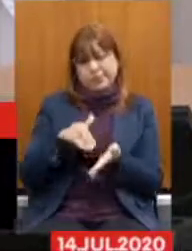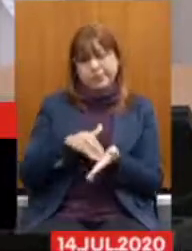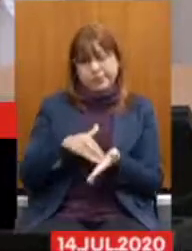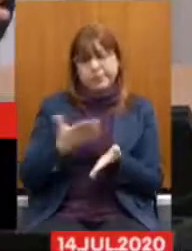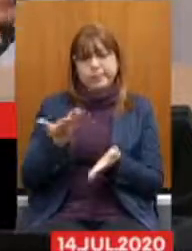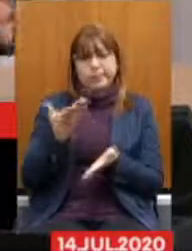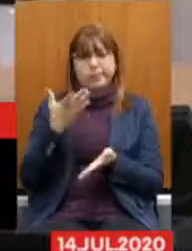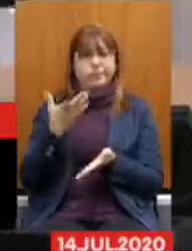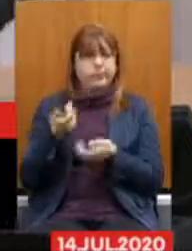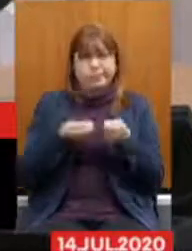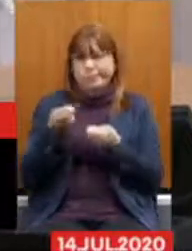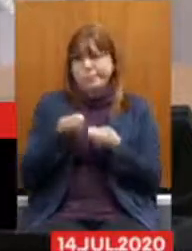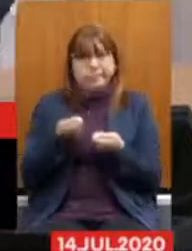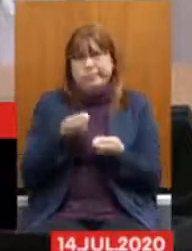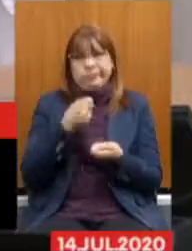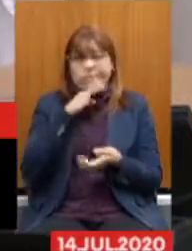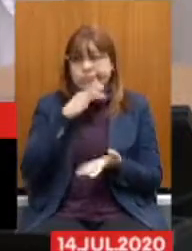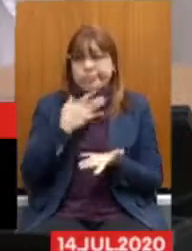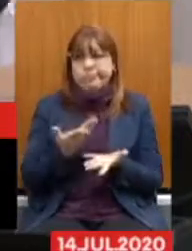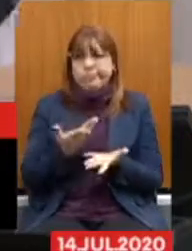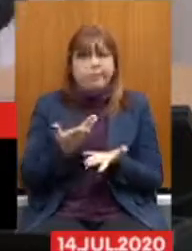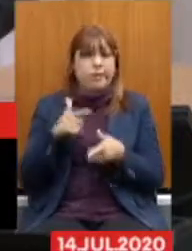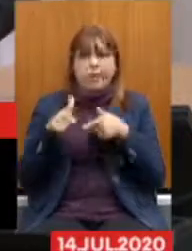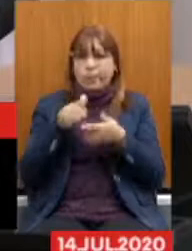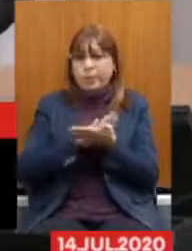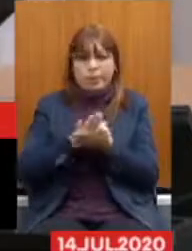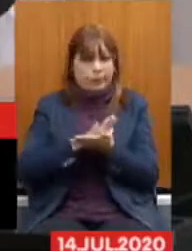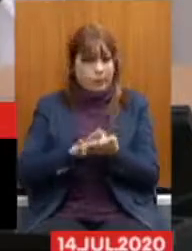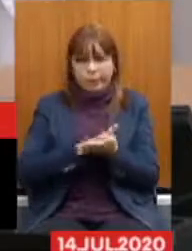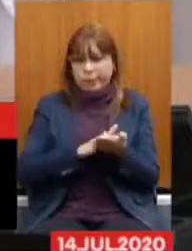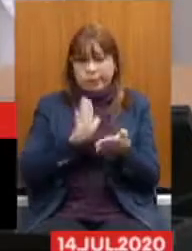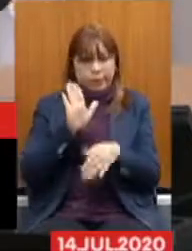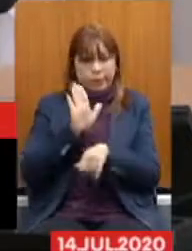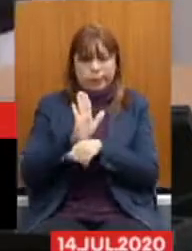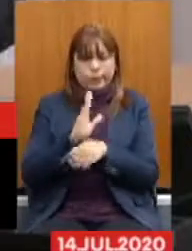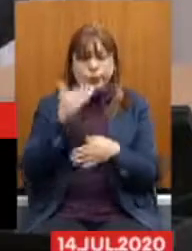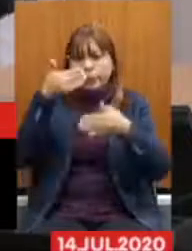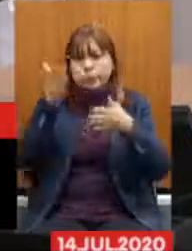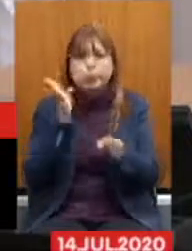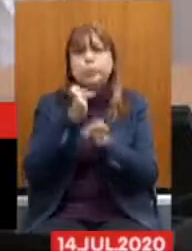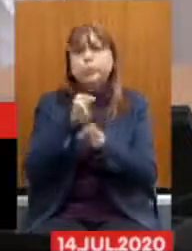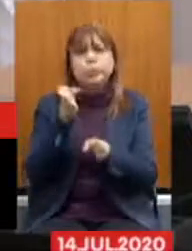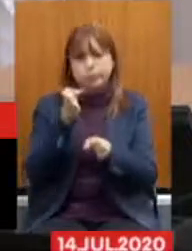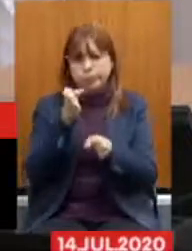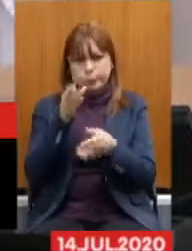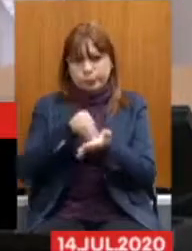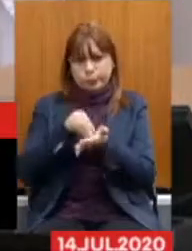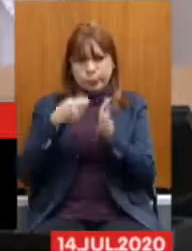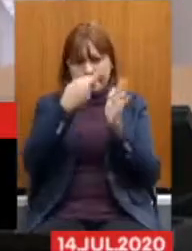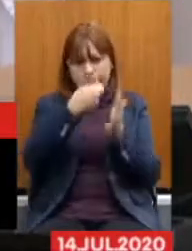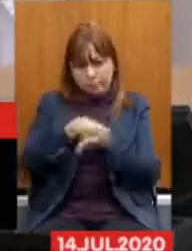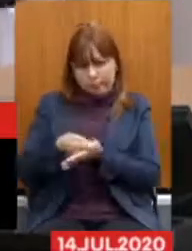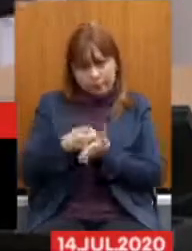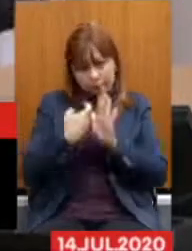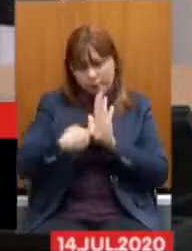nada, que não trabalhou em cima da sonegação. Então, nós precisamos